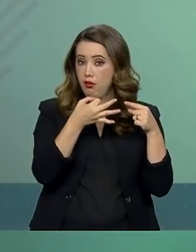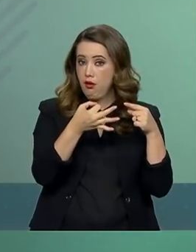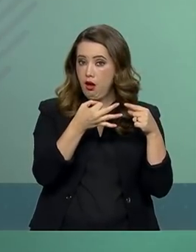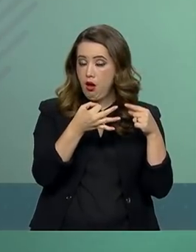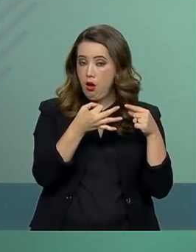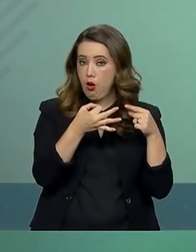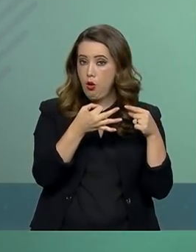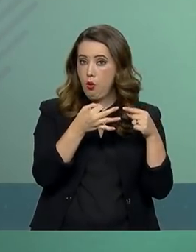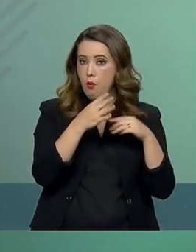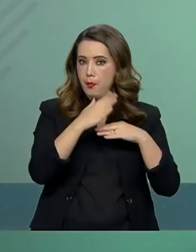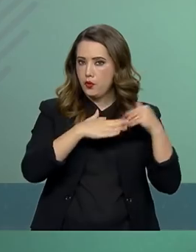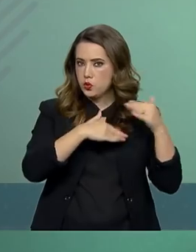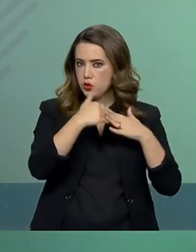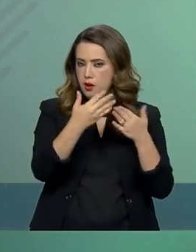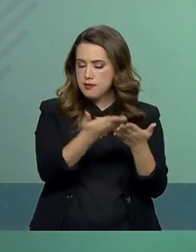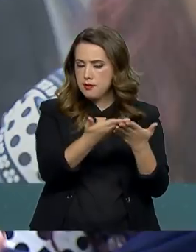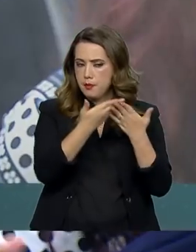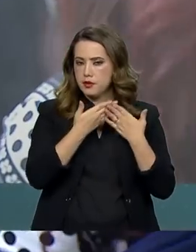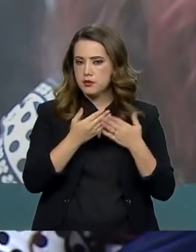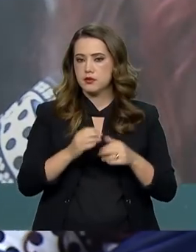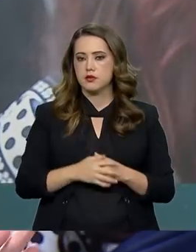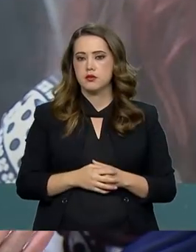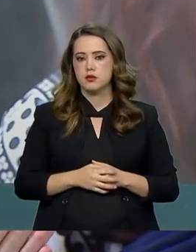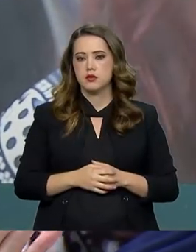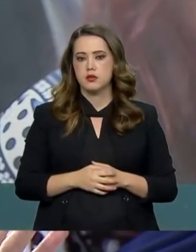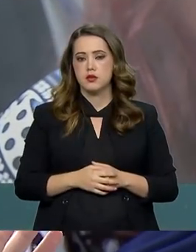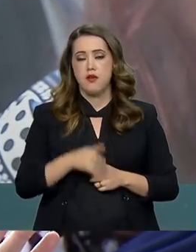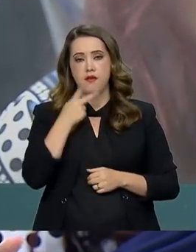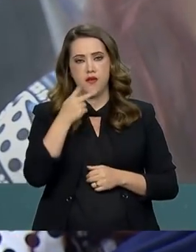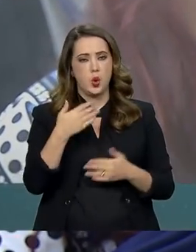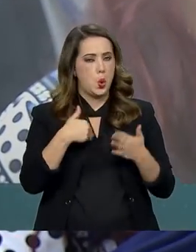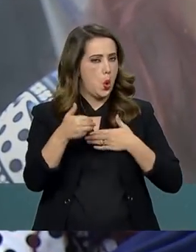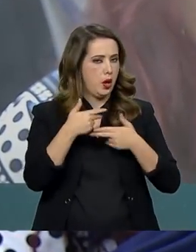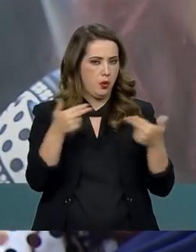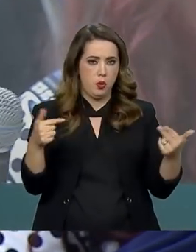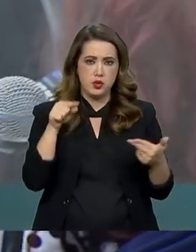apresentados. Comentou algo sobre isso, se parece?